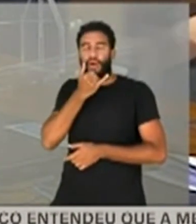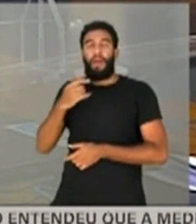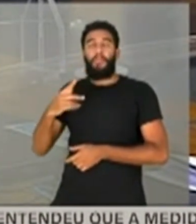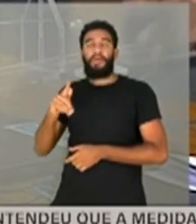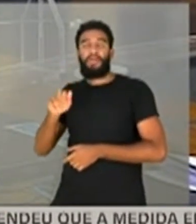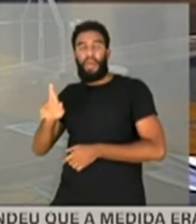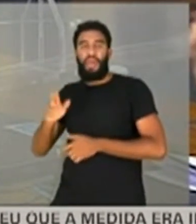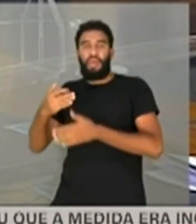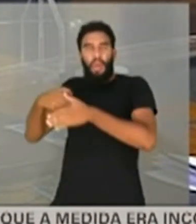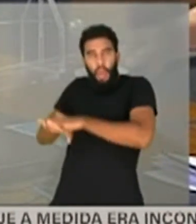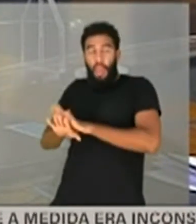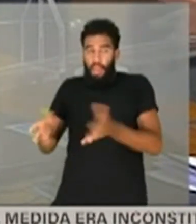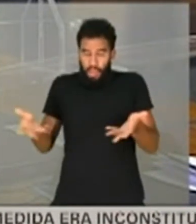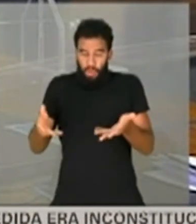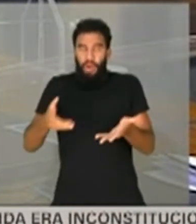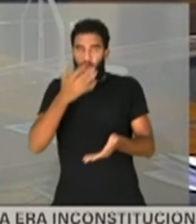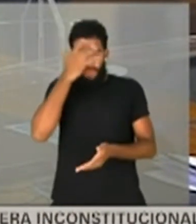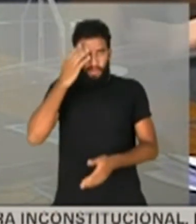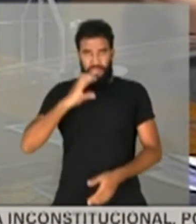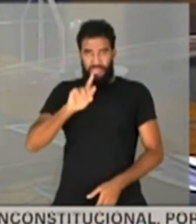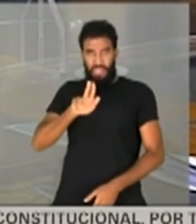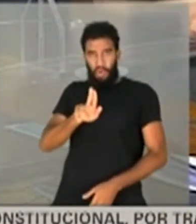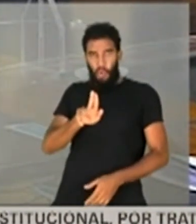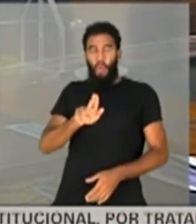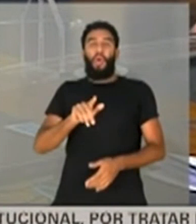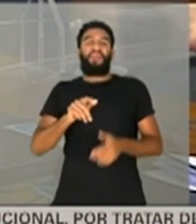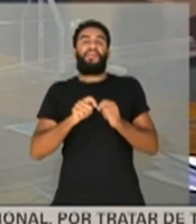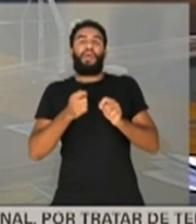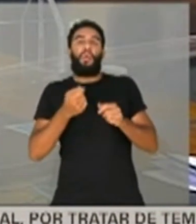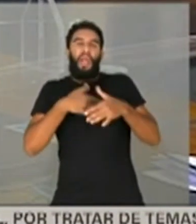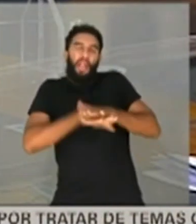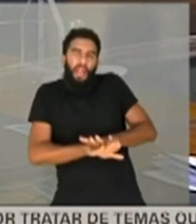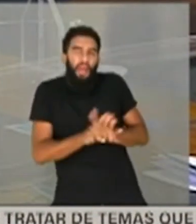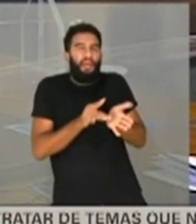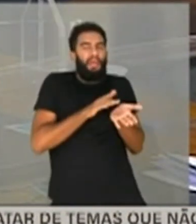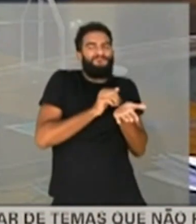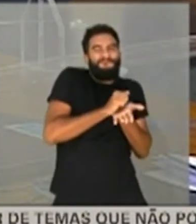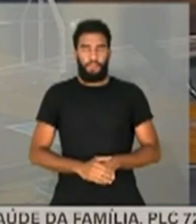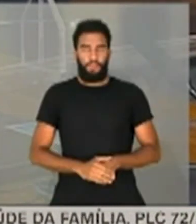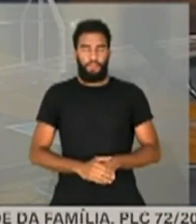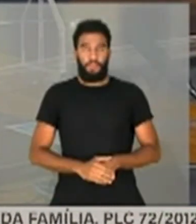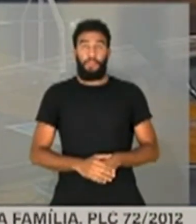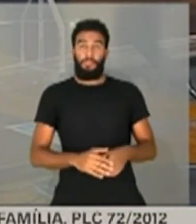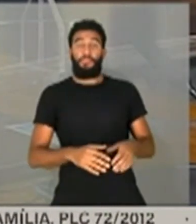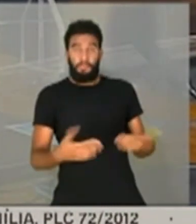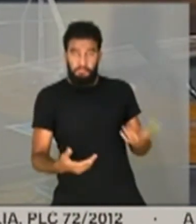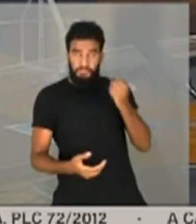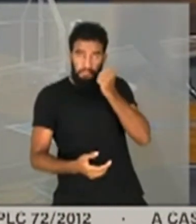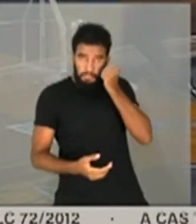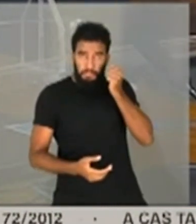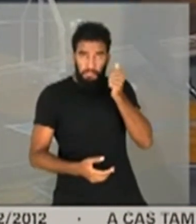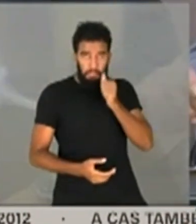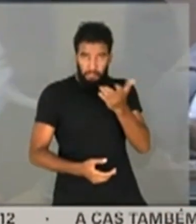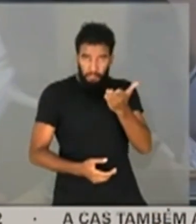temos um Controlador-Geral da União que também passa pano, deixa as coisas acontecerem. Bem, senadora, com todo